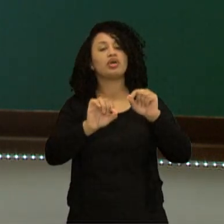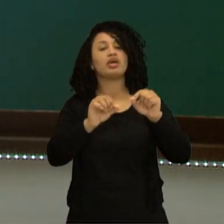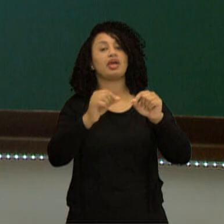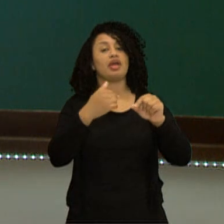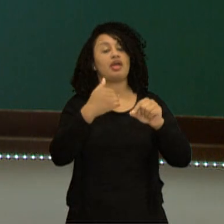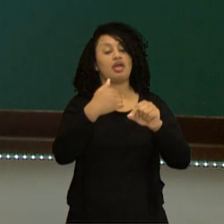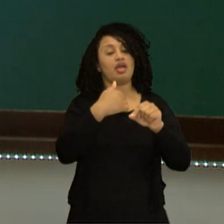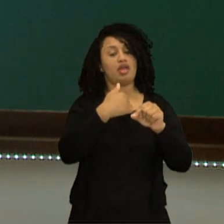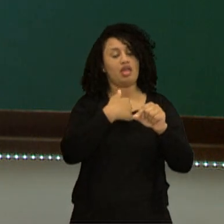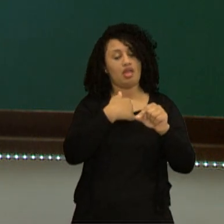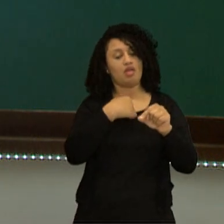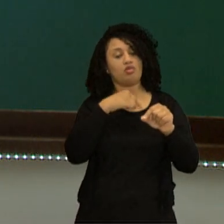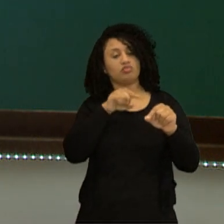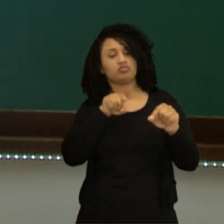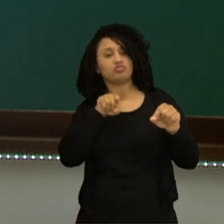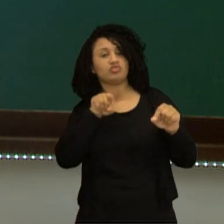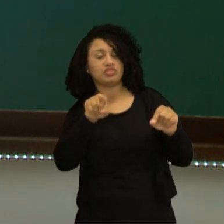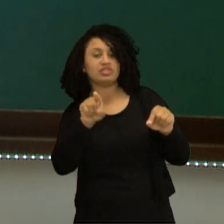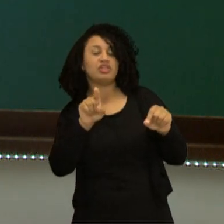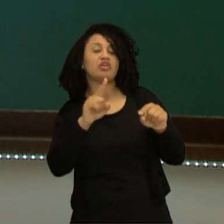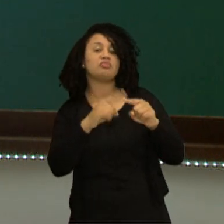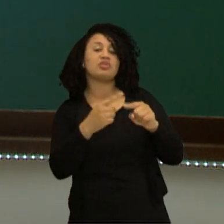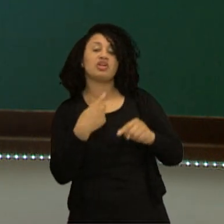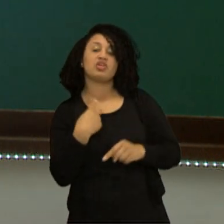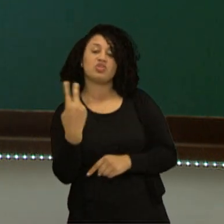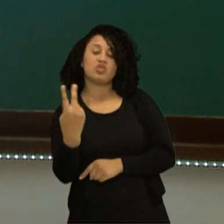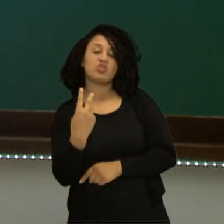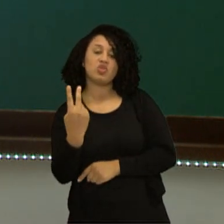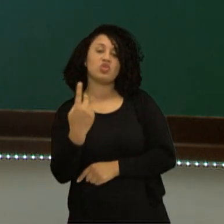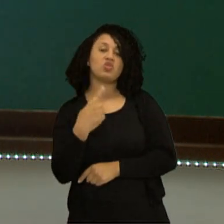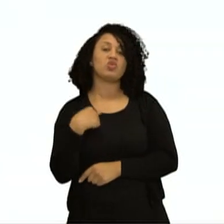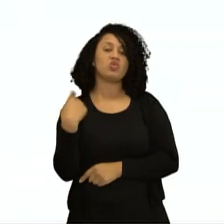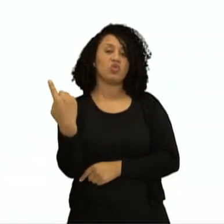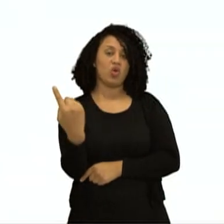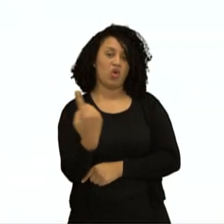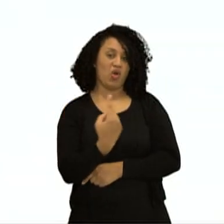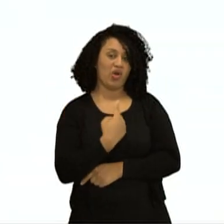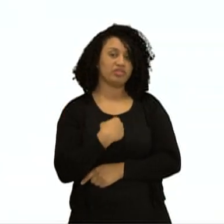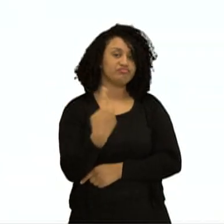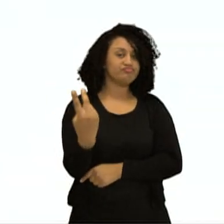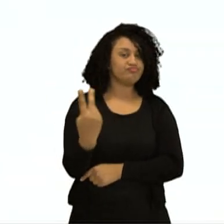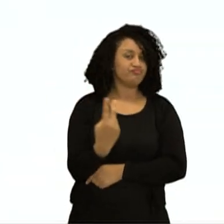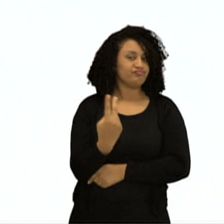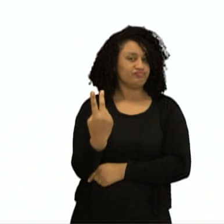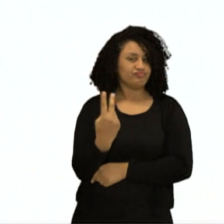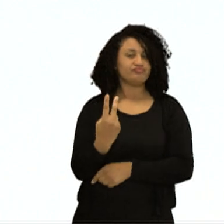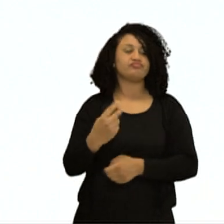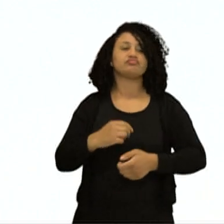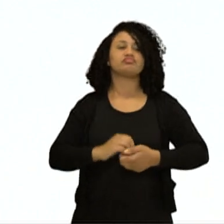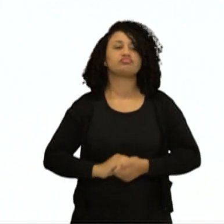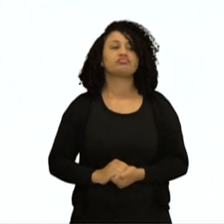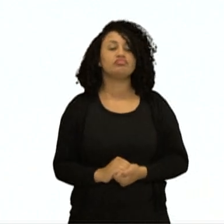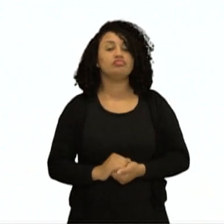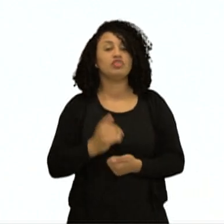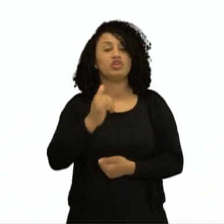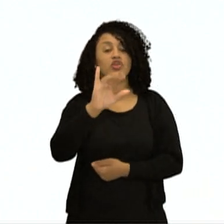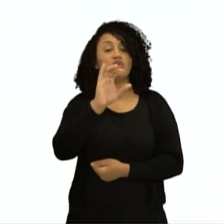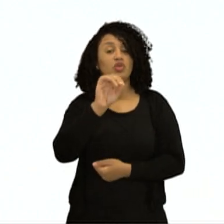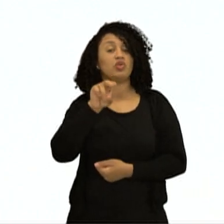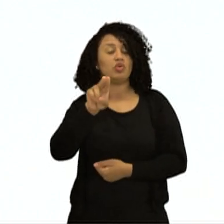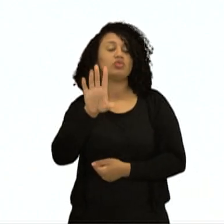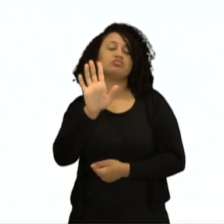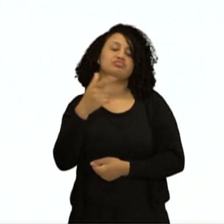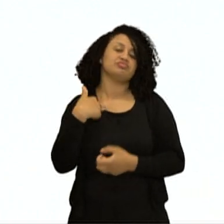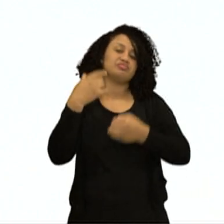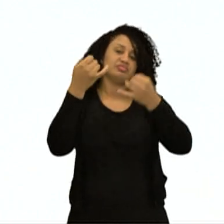eu, de você. Então, eu, você somos nós. O I. O you, como a gente